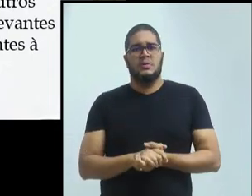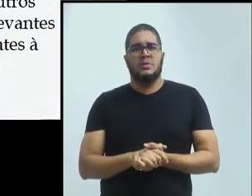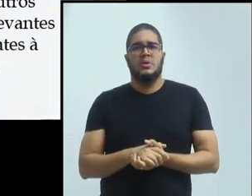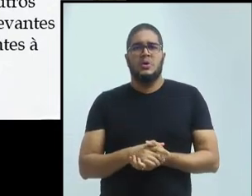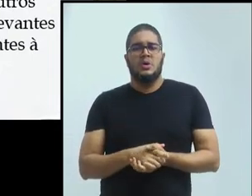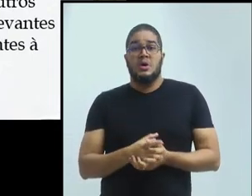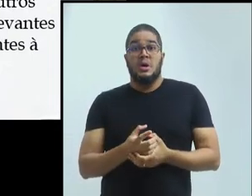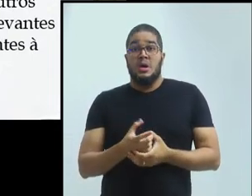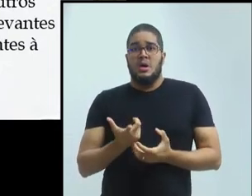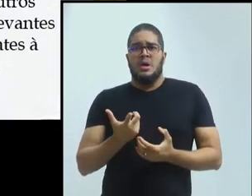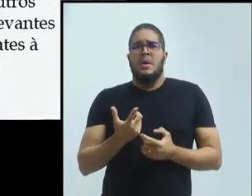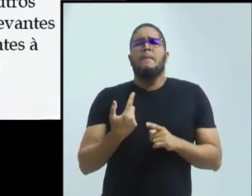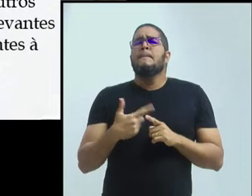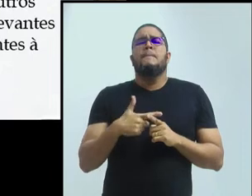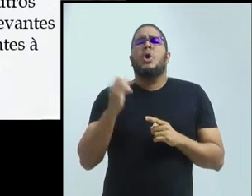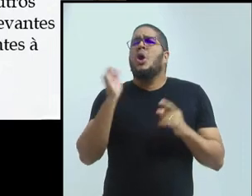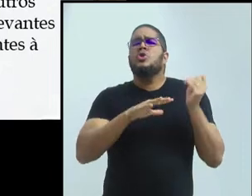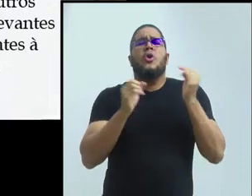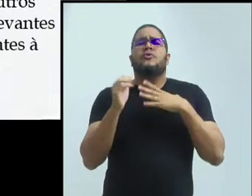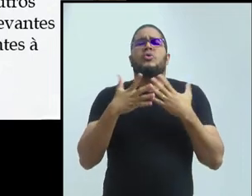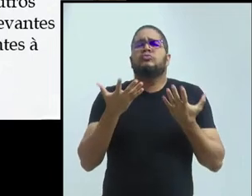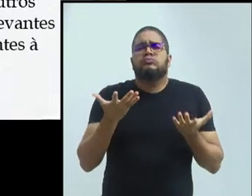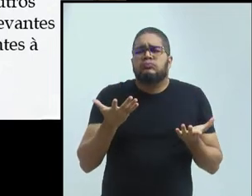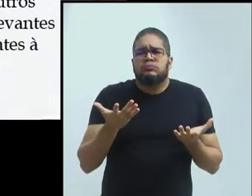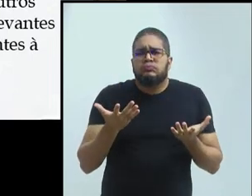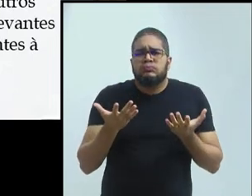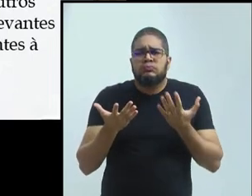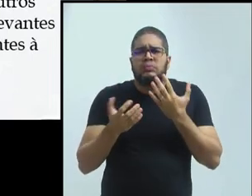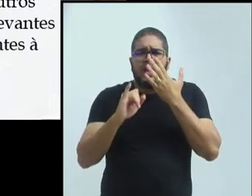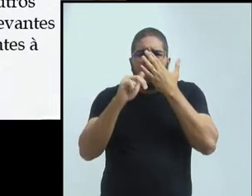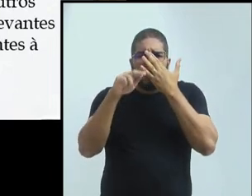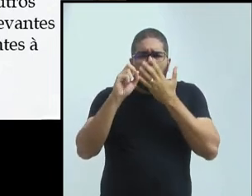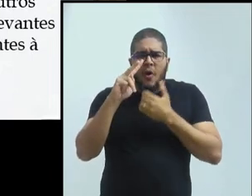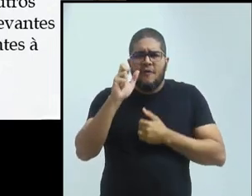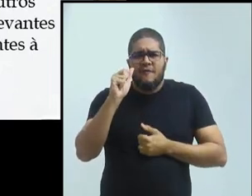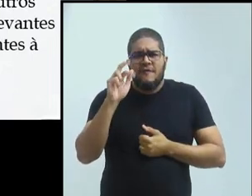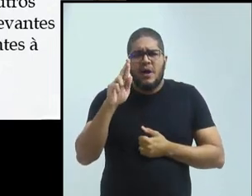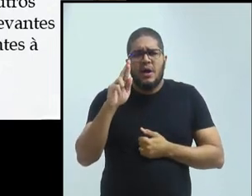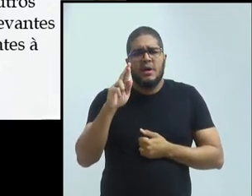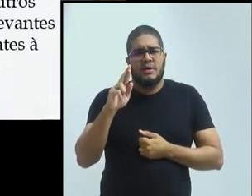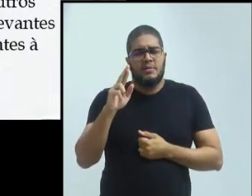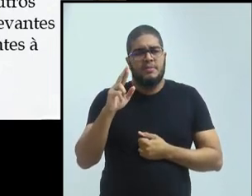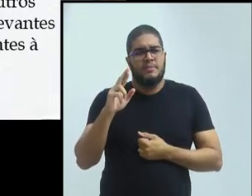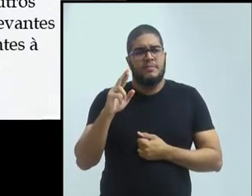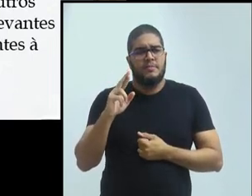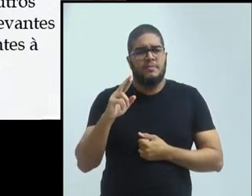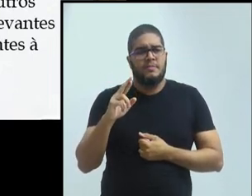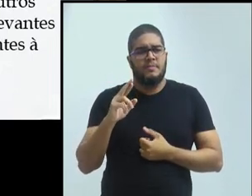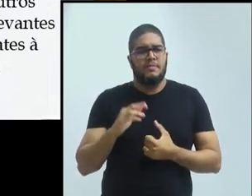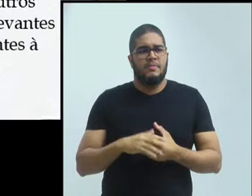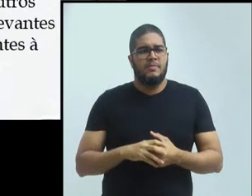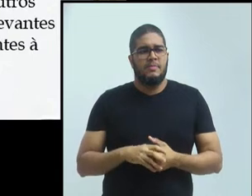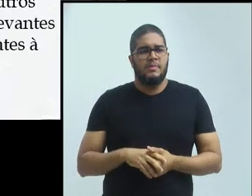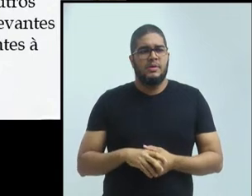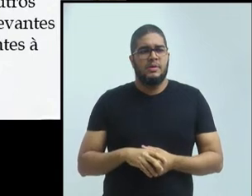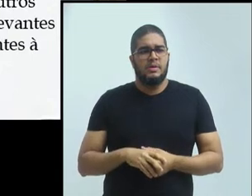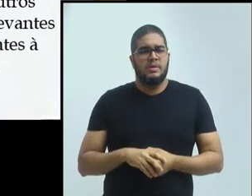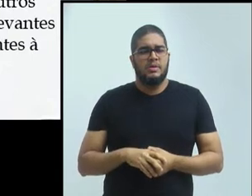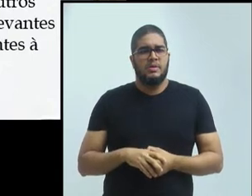inovador, o que diz da internacionalização, são essas três...